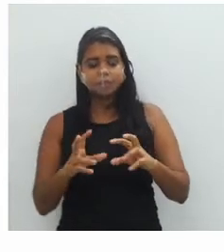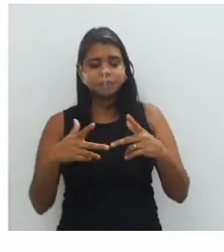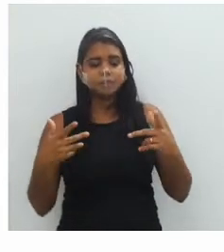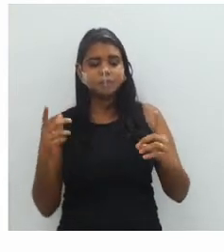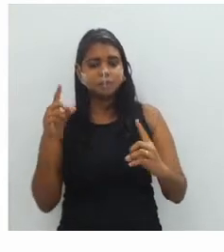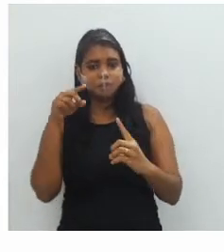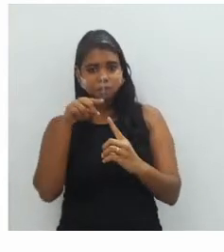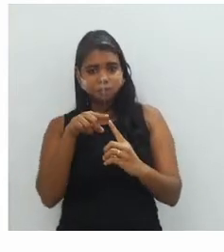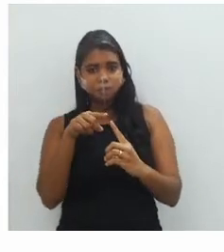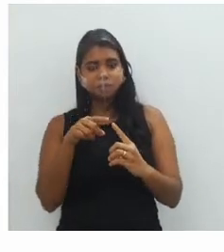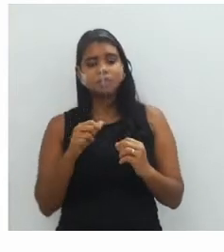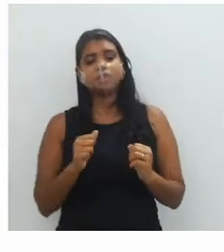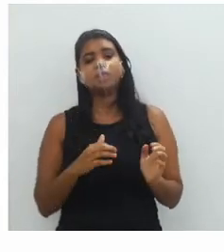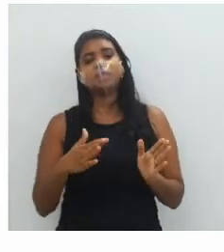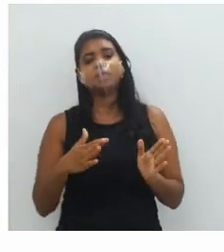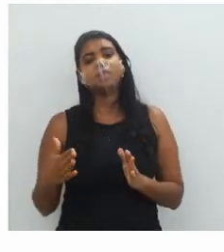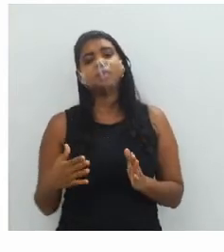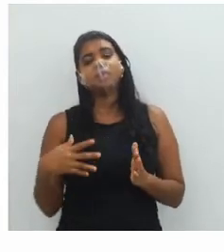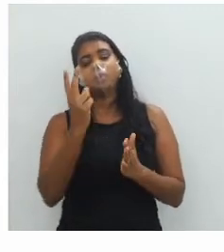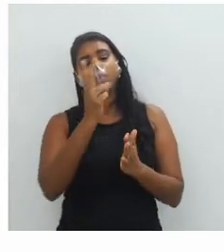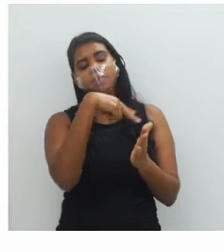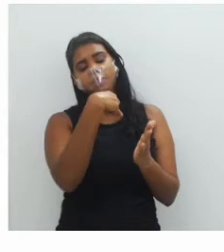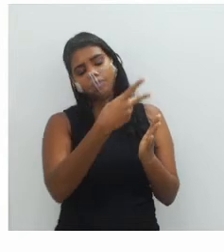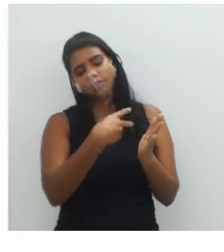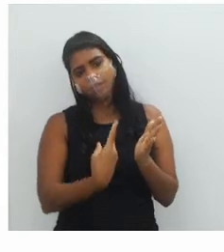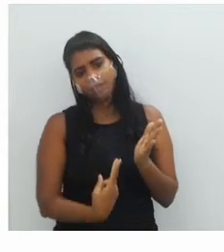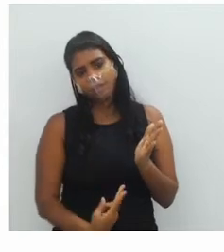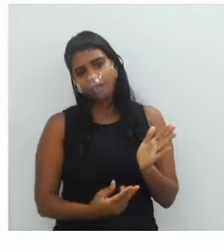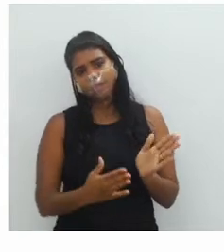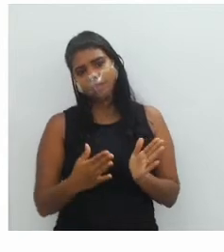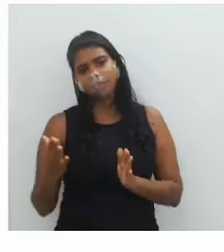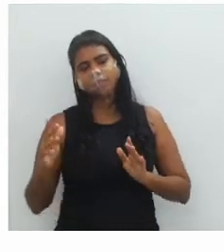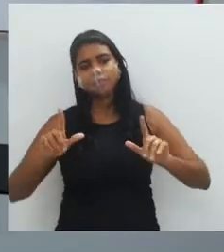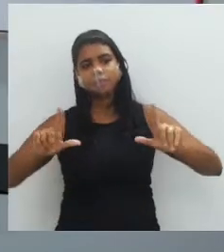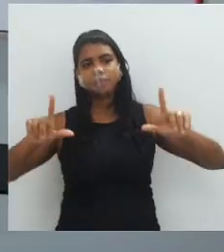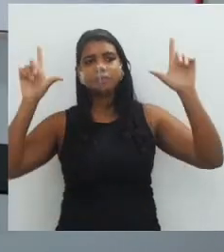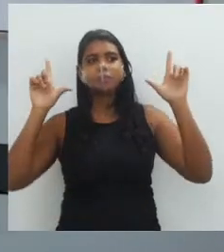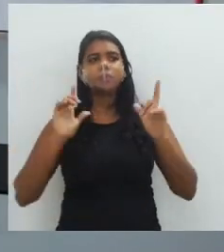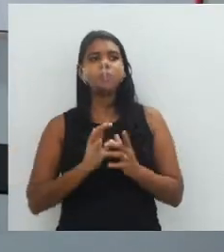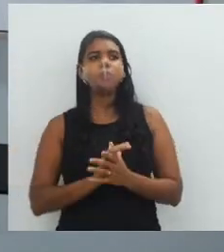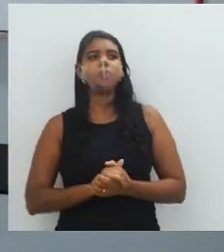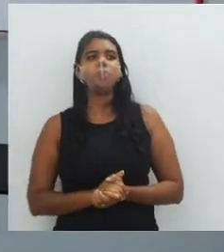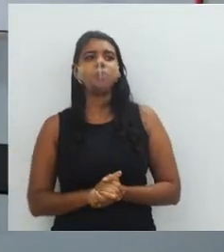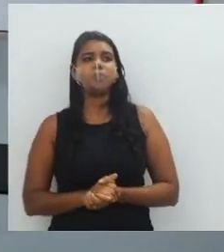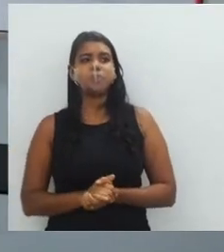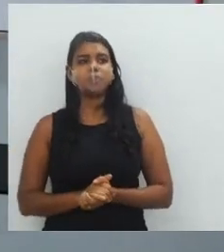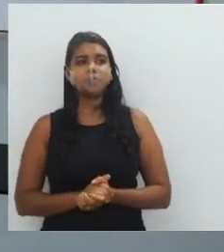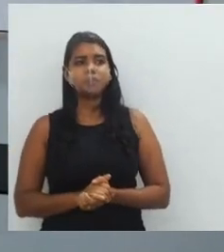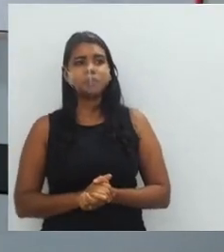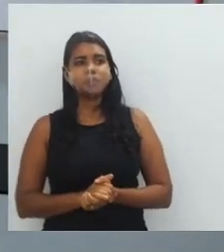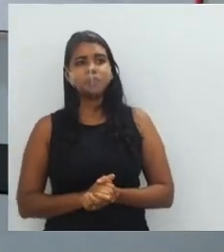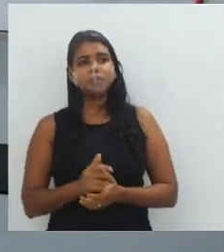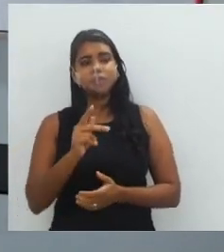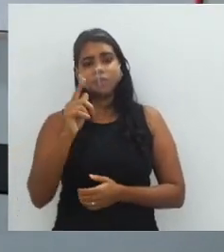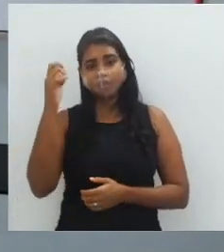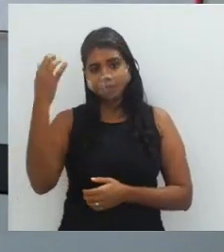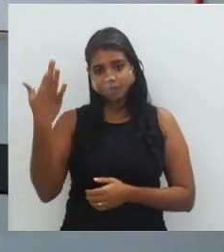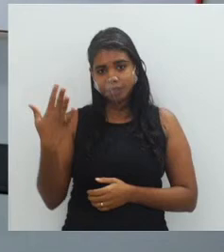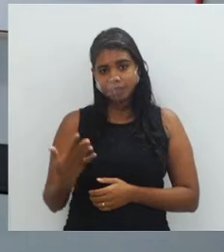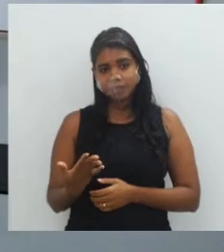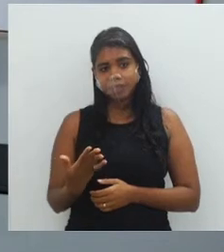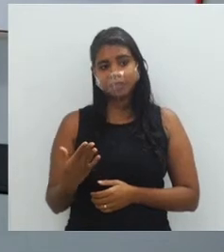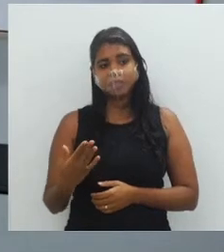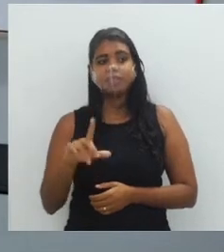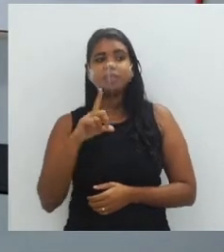mas principalmente na arte. Pode deixar a imagem comigo, mas principalmente na arte. Então, aqui a gente tem algumas